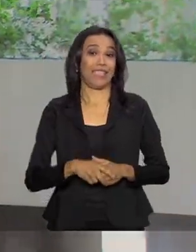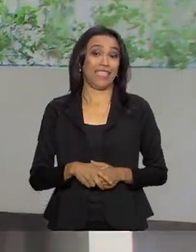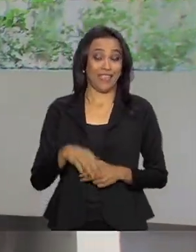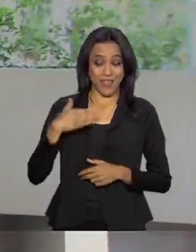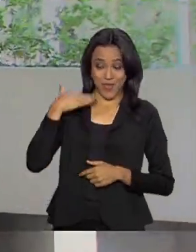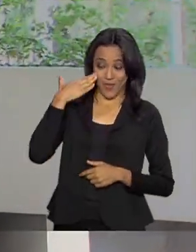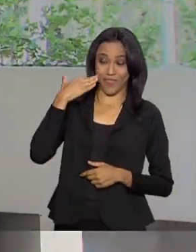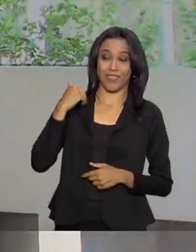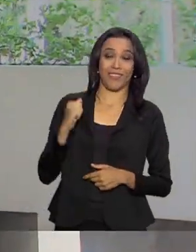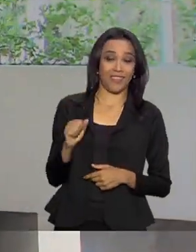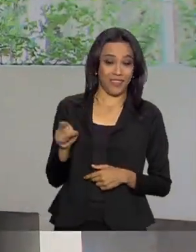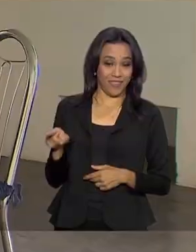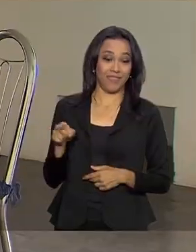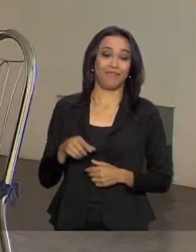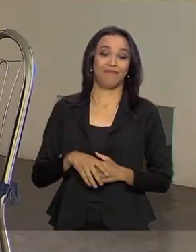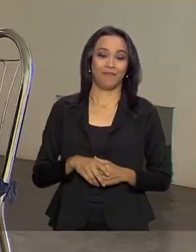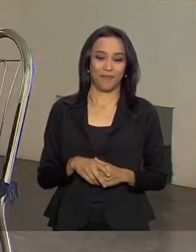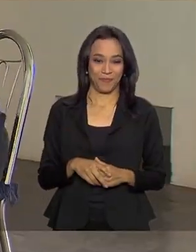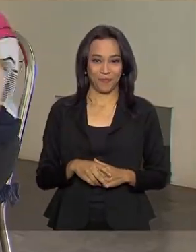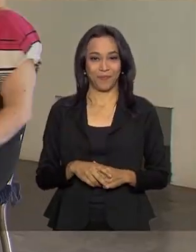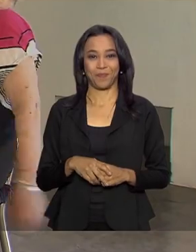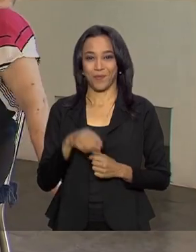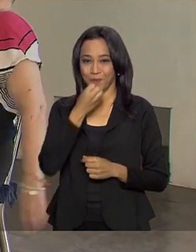sei que ama dançar, então, uh,